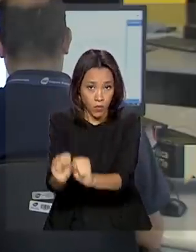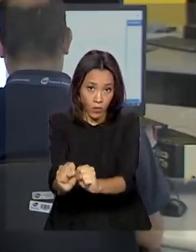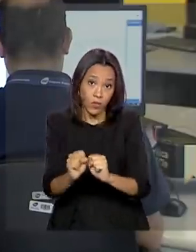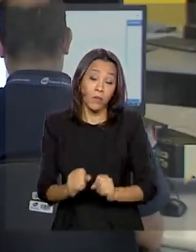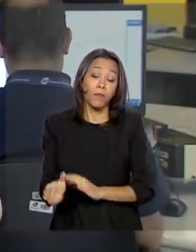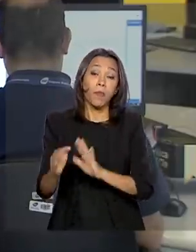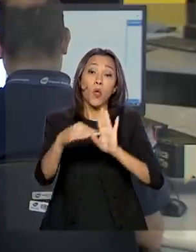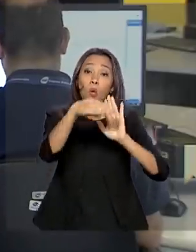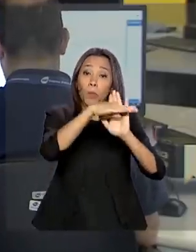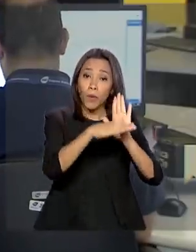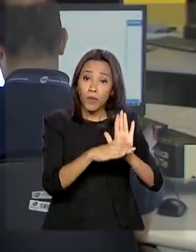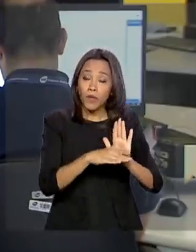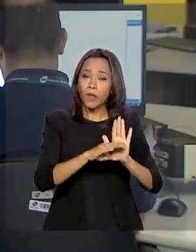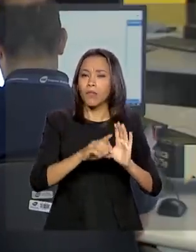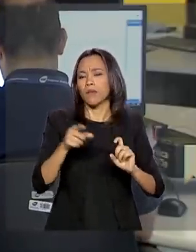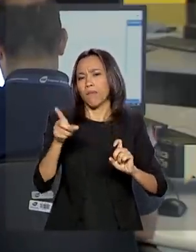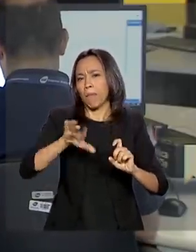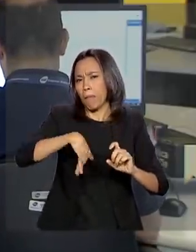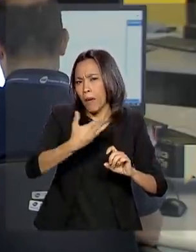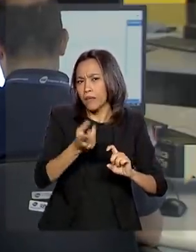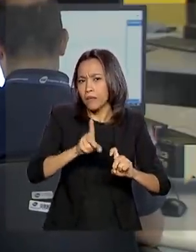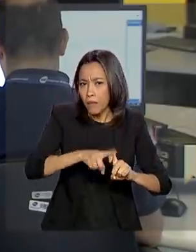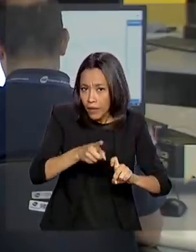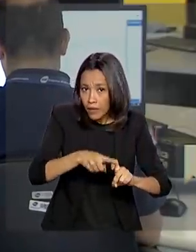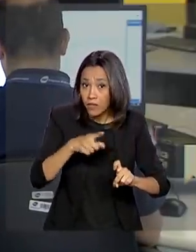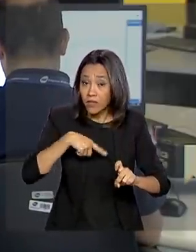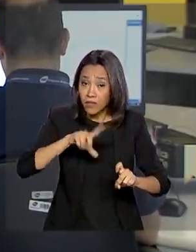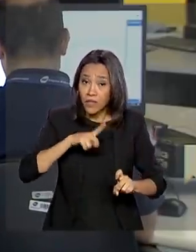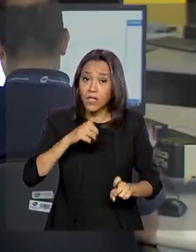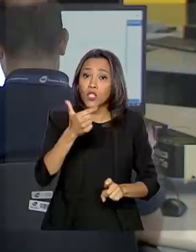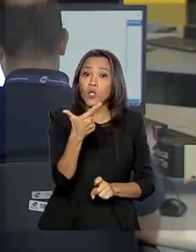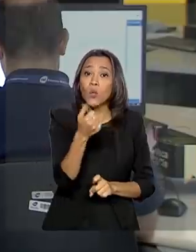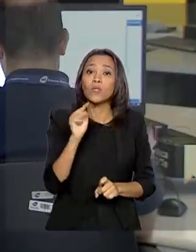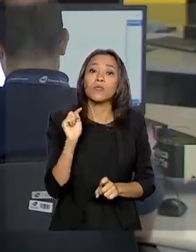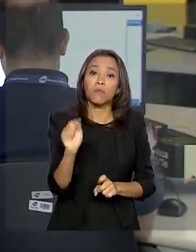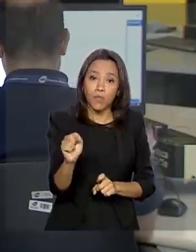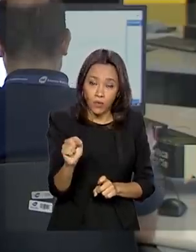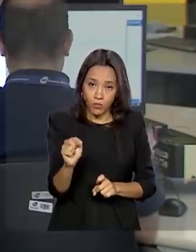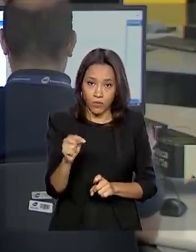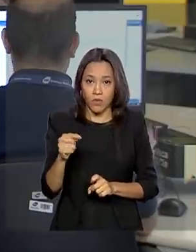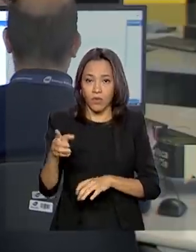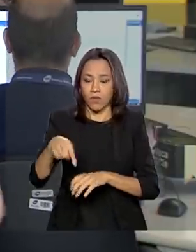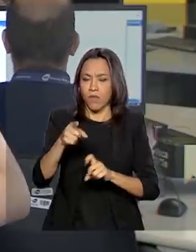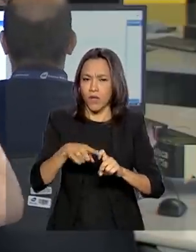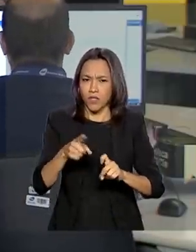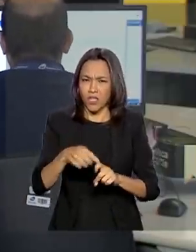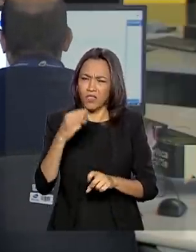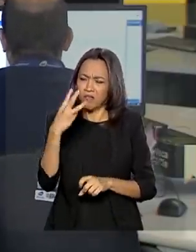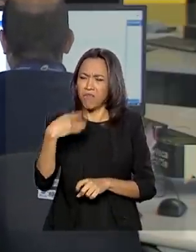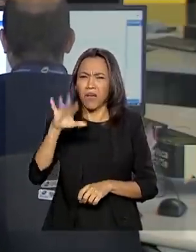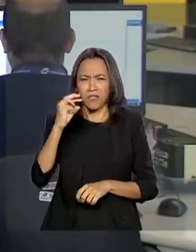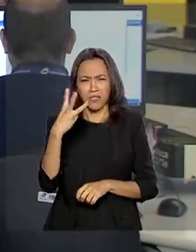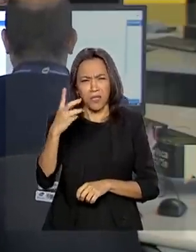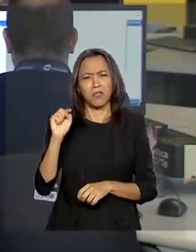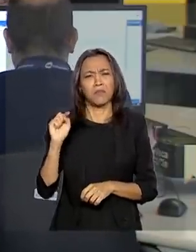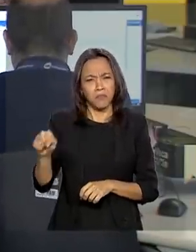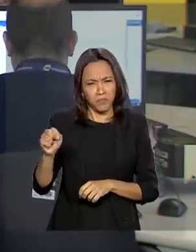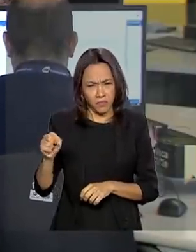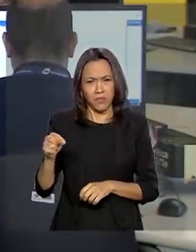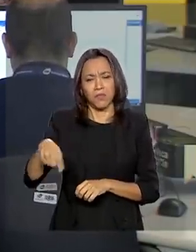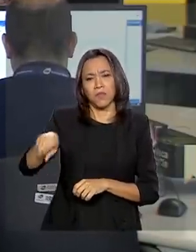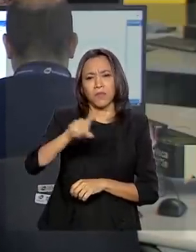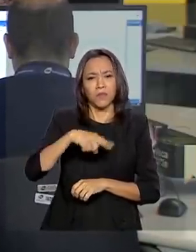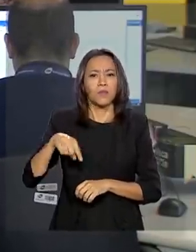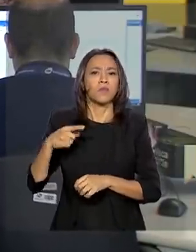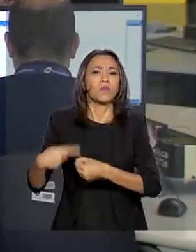Médicos conta com mais de 12 mil profissionais distribuídos em 3.465 municípios em todo o país. Até o